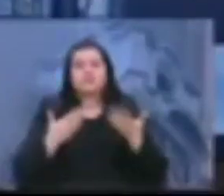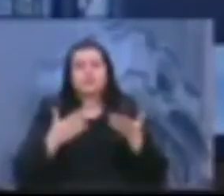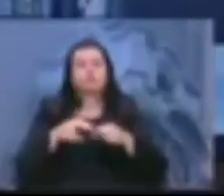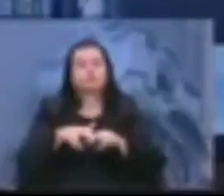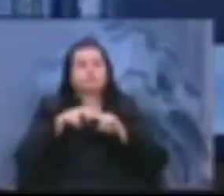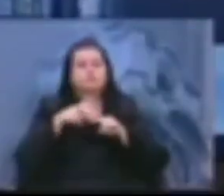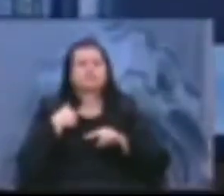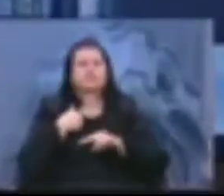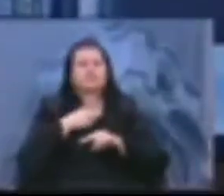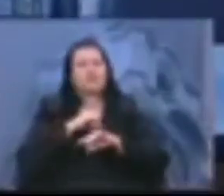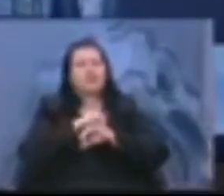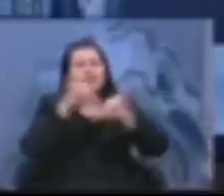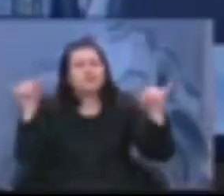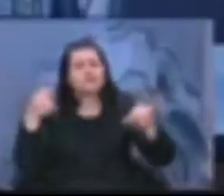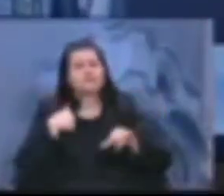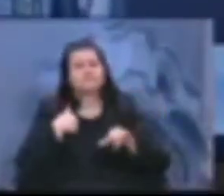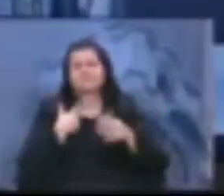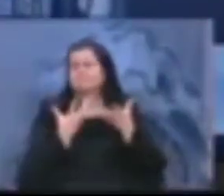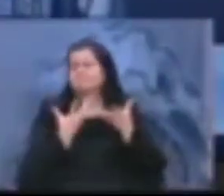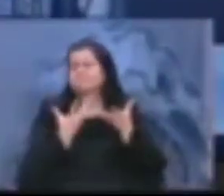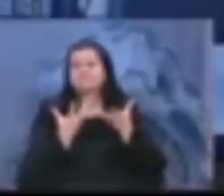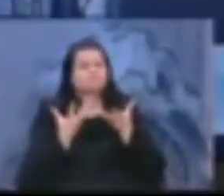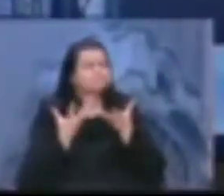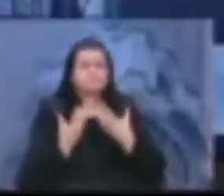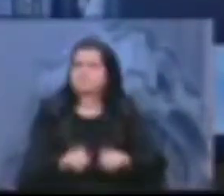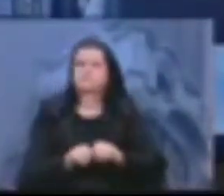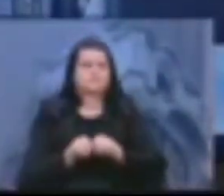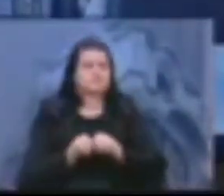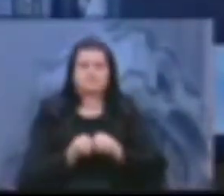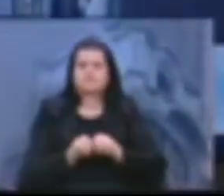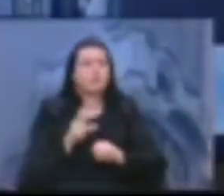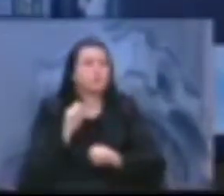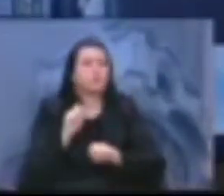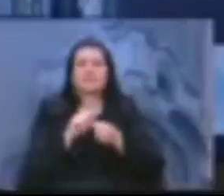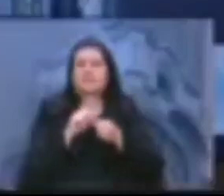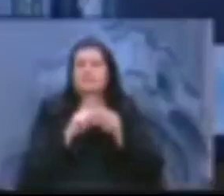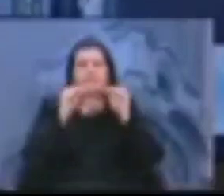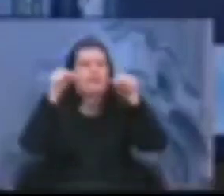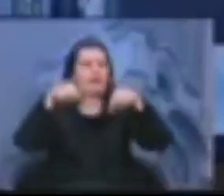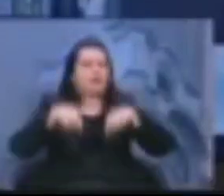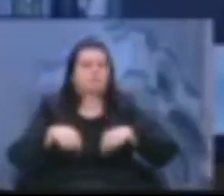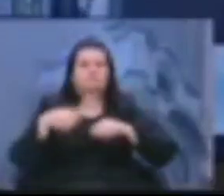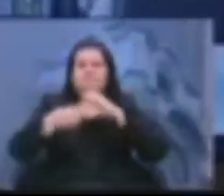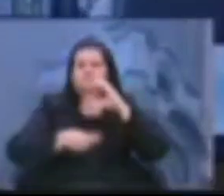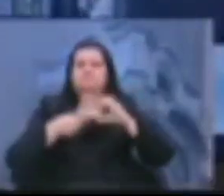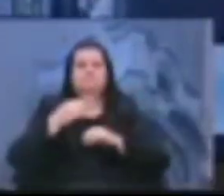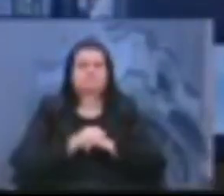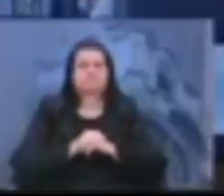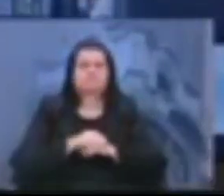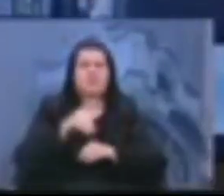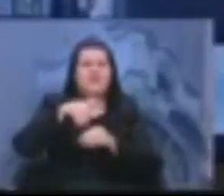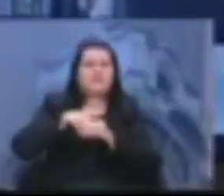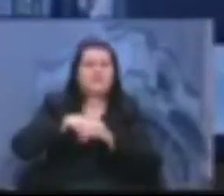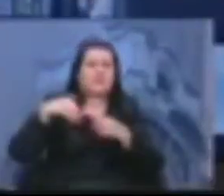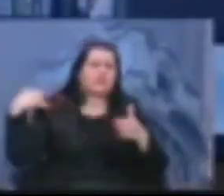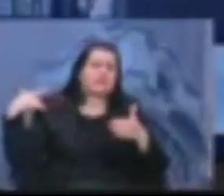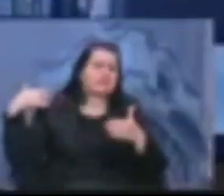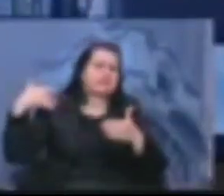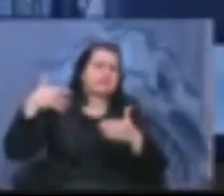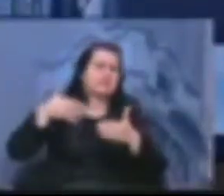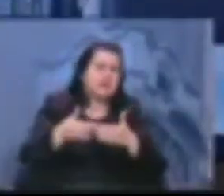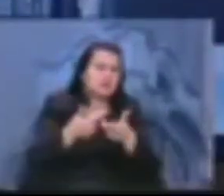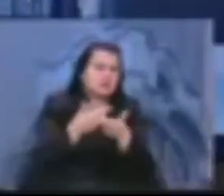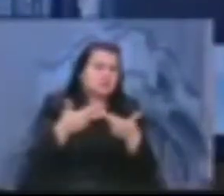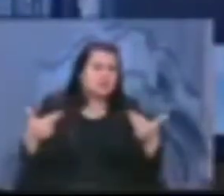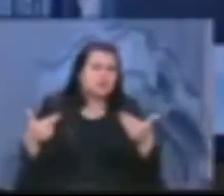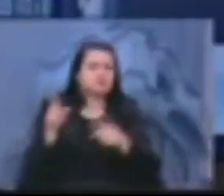aqui o meu repúdio ao que está sendo feito, inclusive, nesta casa, nas votações que estão sendo levadas